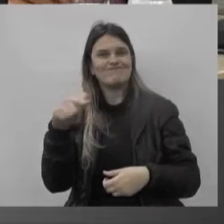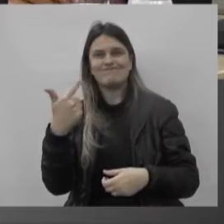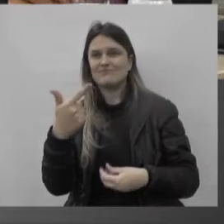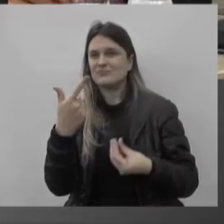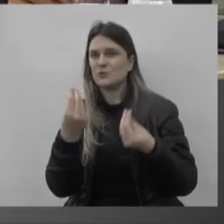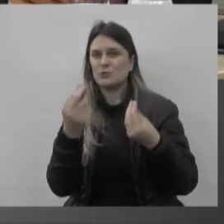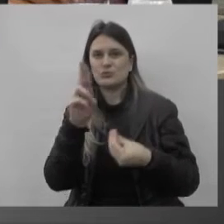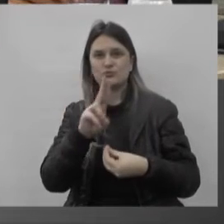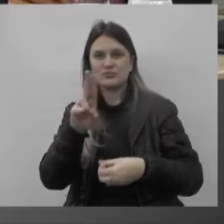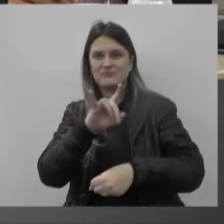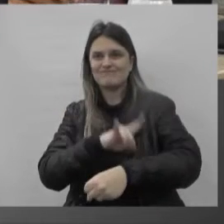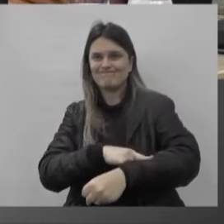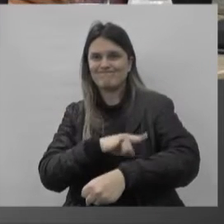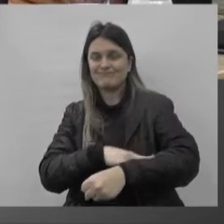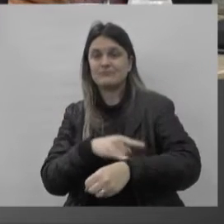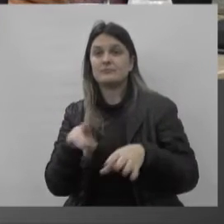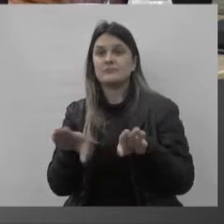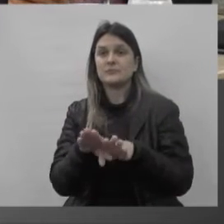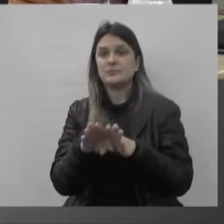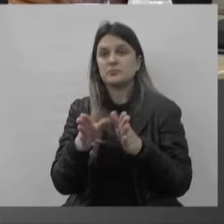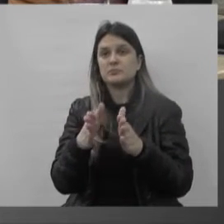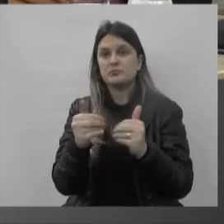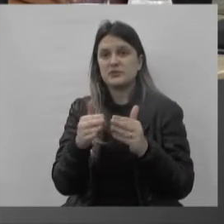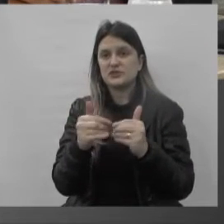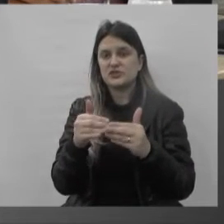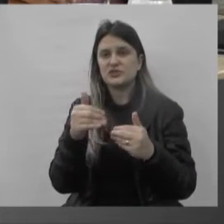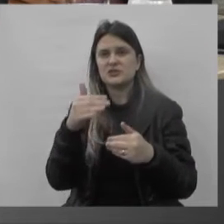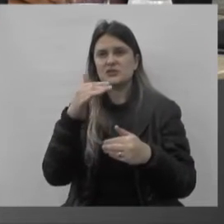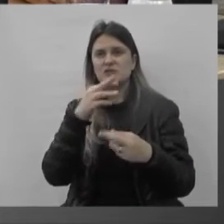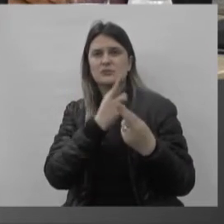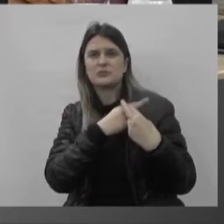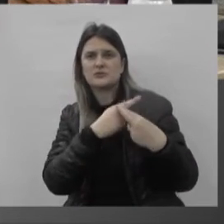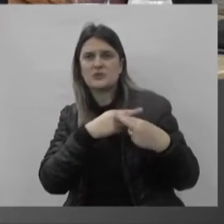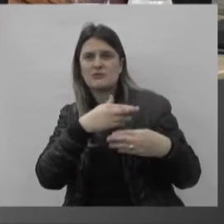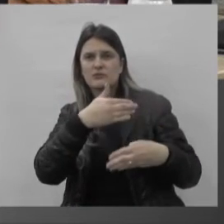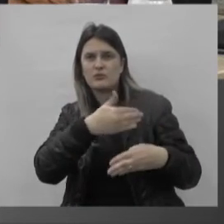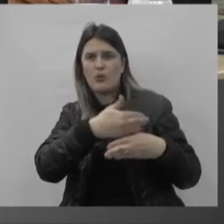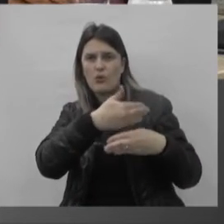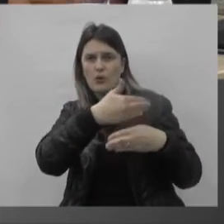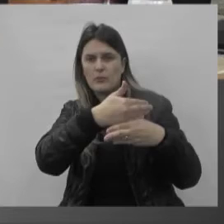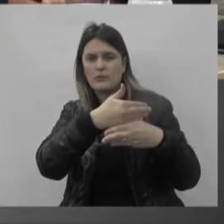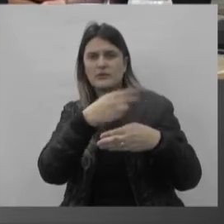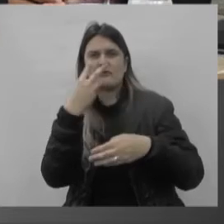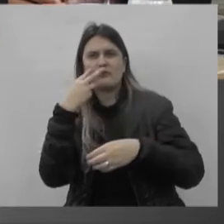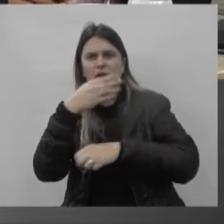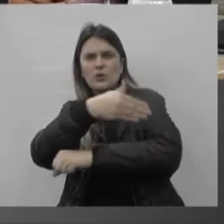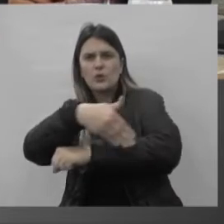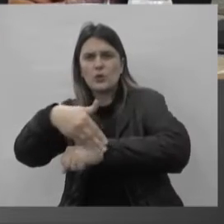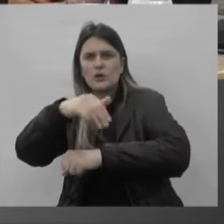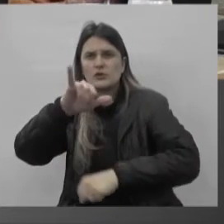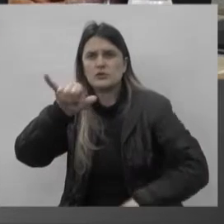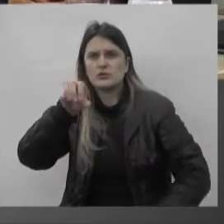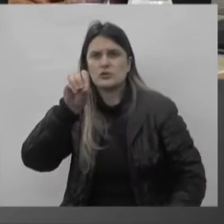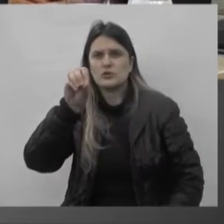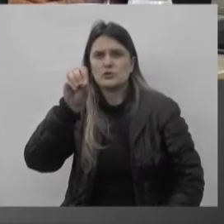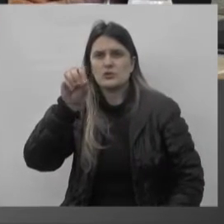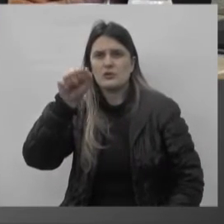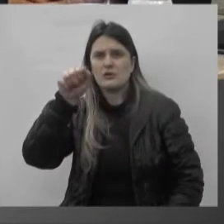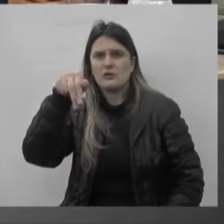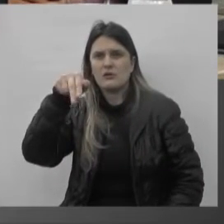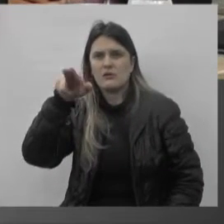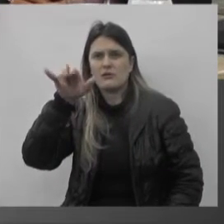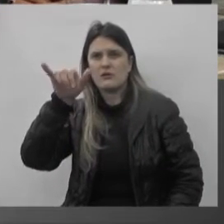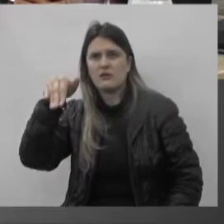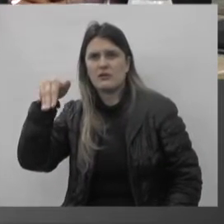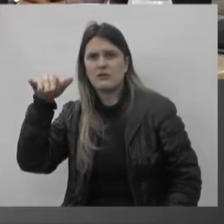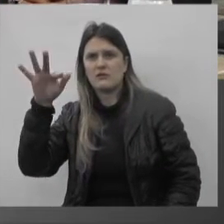como fazer uma reforma urgente, porque o fluxo de pessoas é muito grande ali, tem um parquinho, tem uma academia ao ar livre, então não tem como